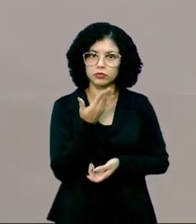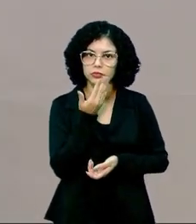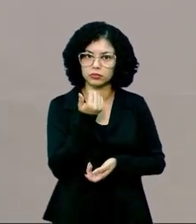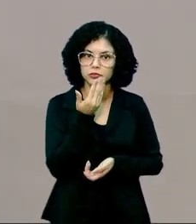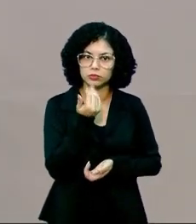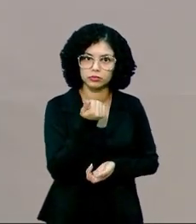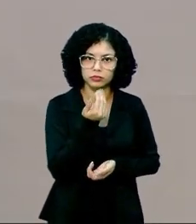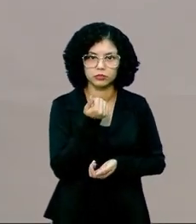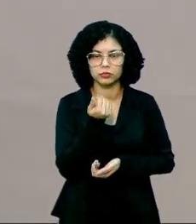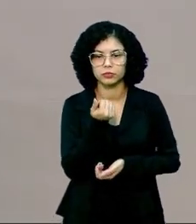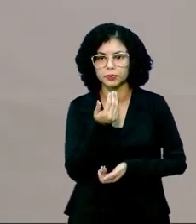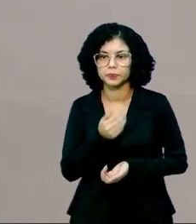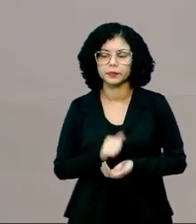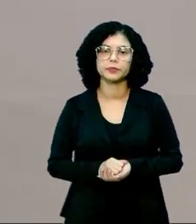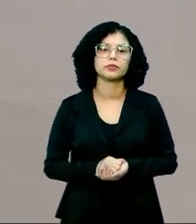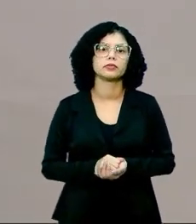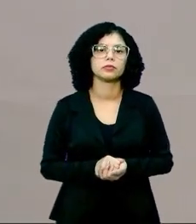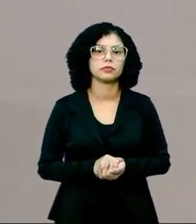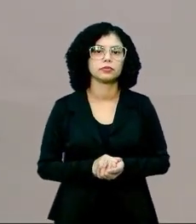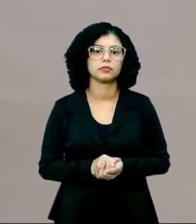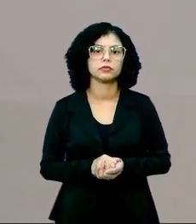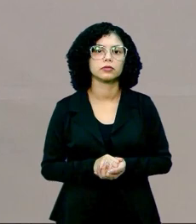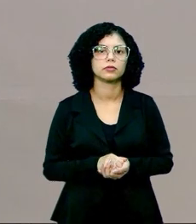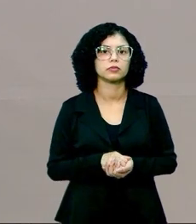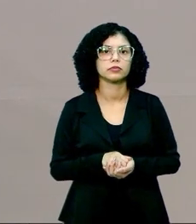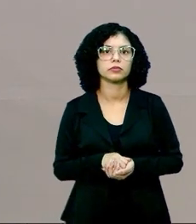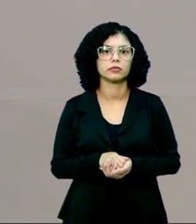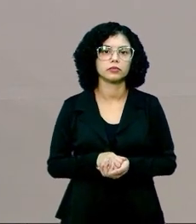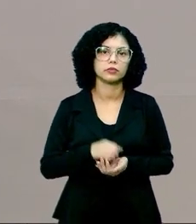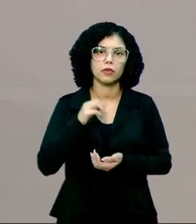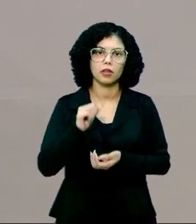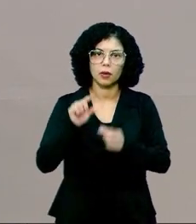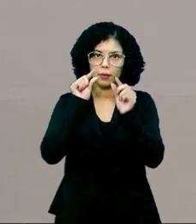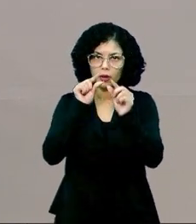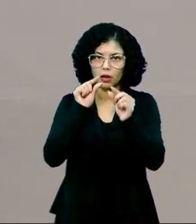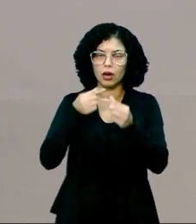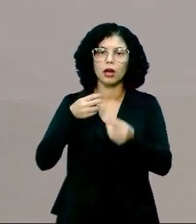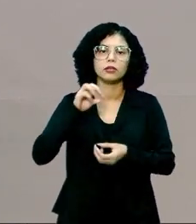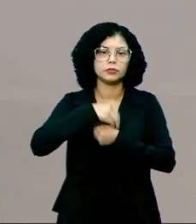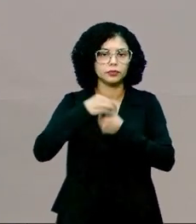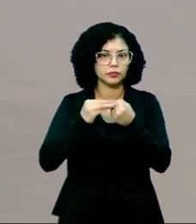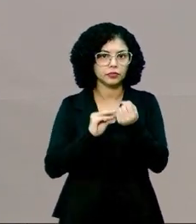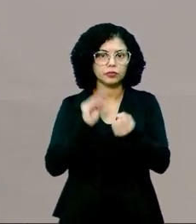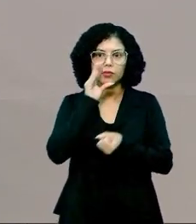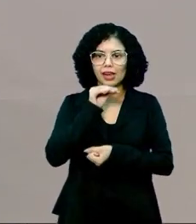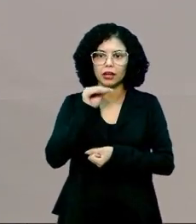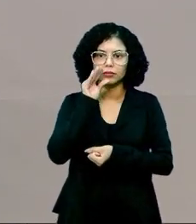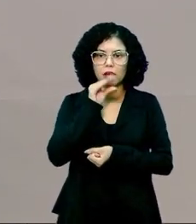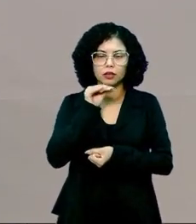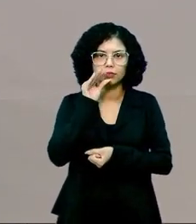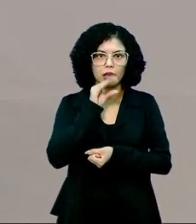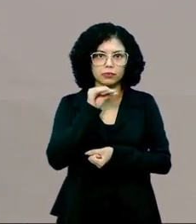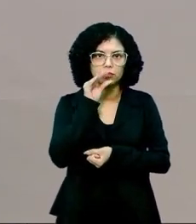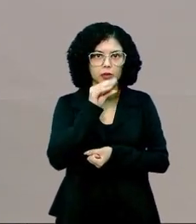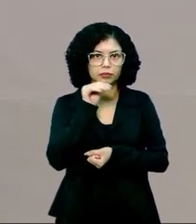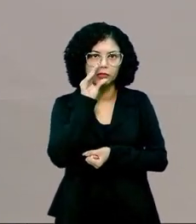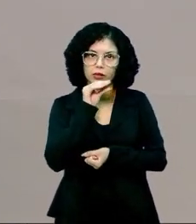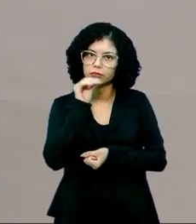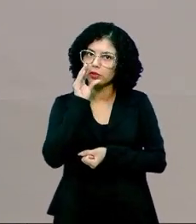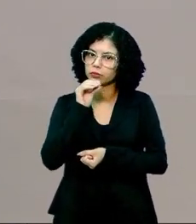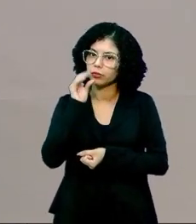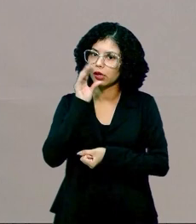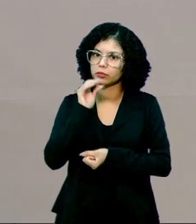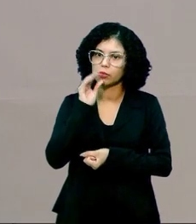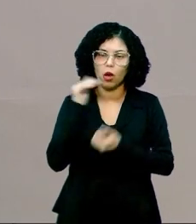uma comida gostosa, né? Isso aí é uma macromolécula. Quando você martiga e tritura, qual é a função?